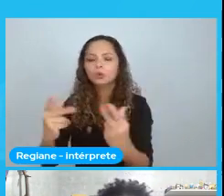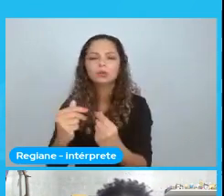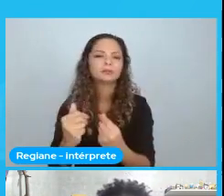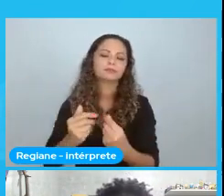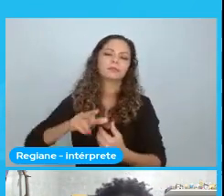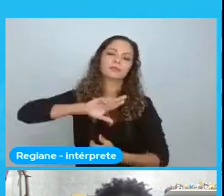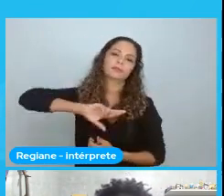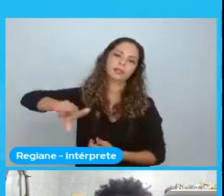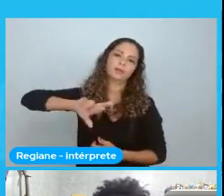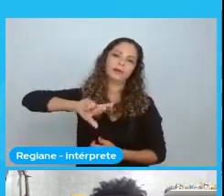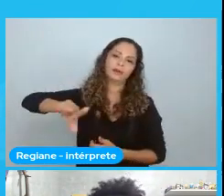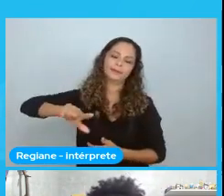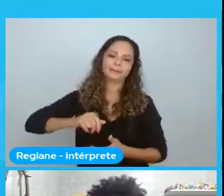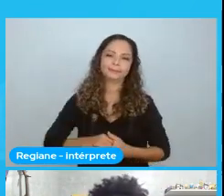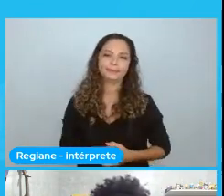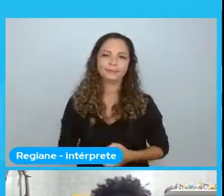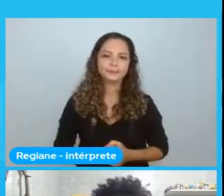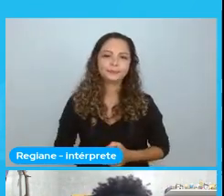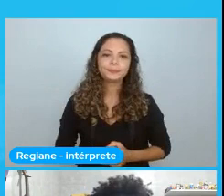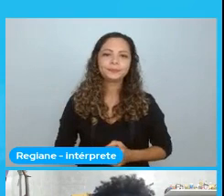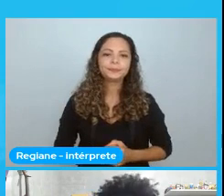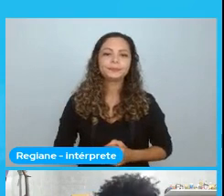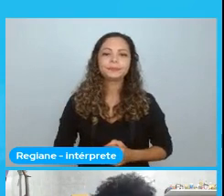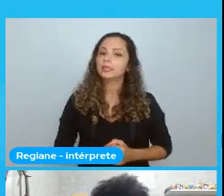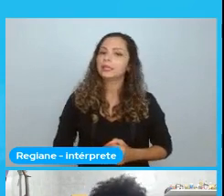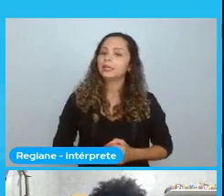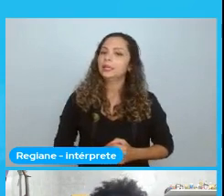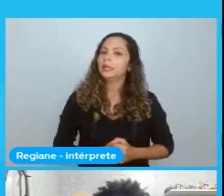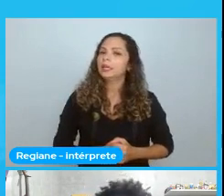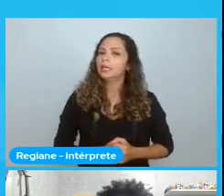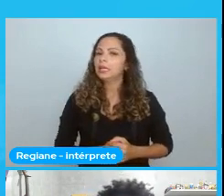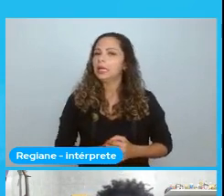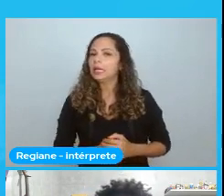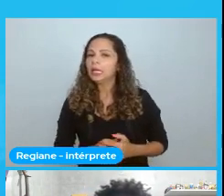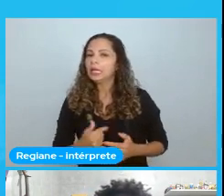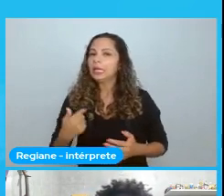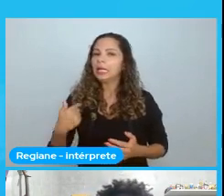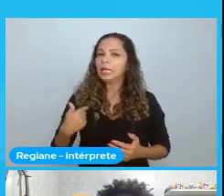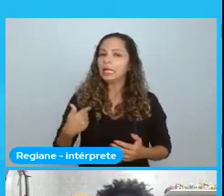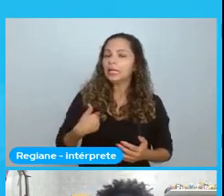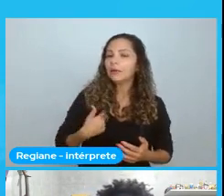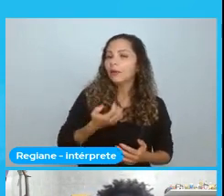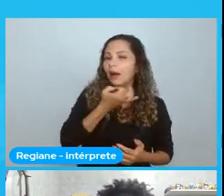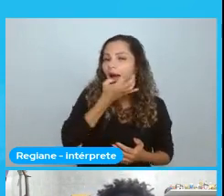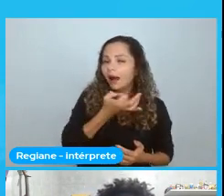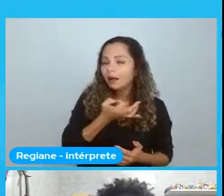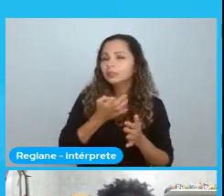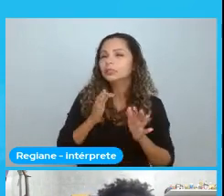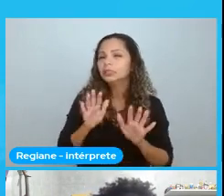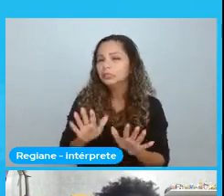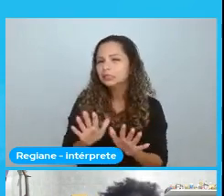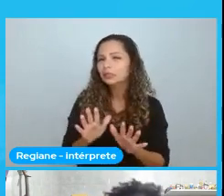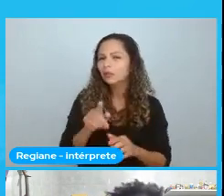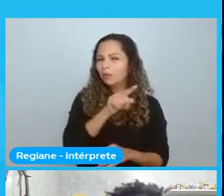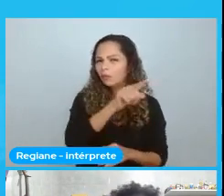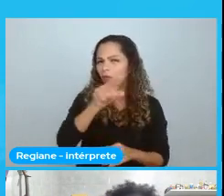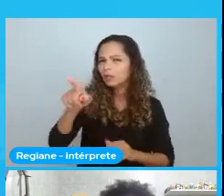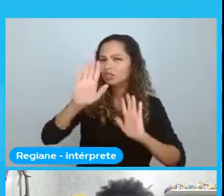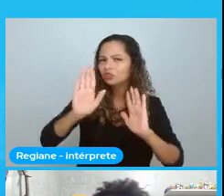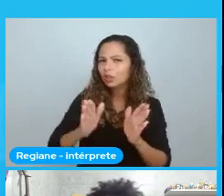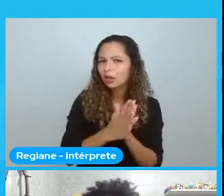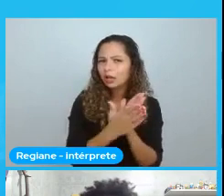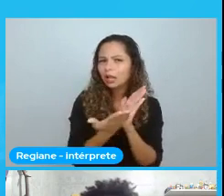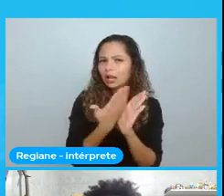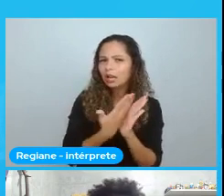A gente chega. Eu acredito que. Se você é uma pessoa. Que leu qualquer livro. Que tenha